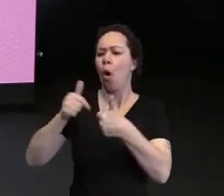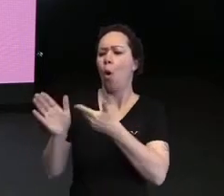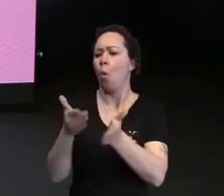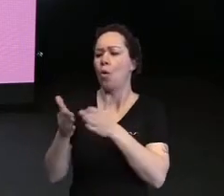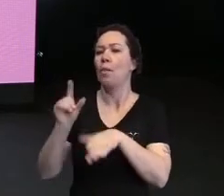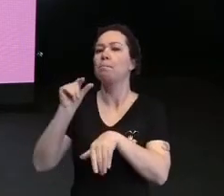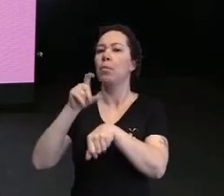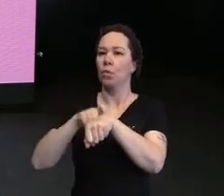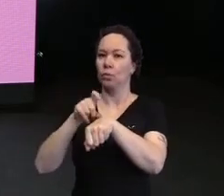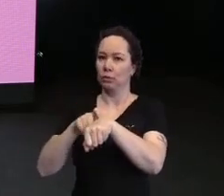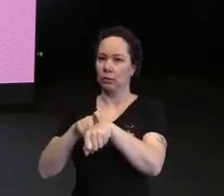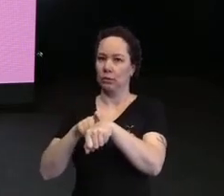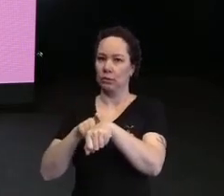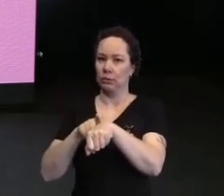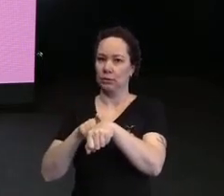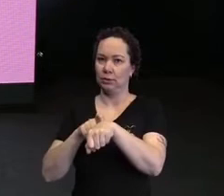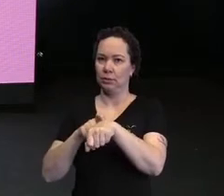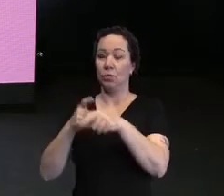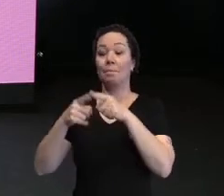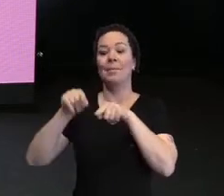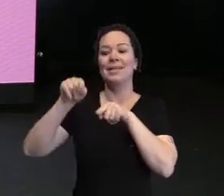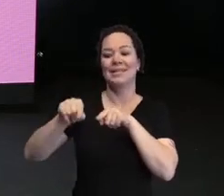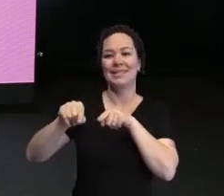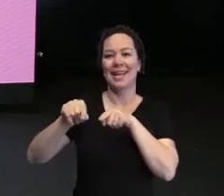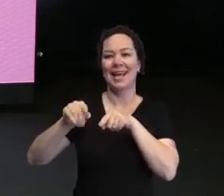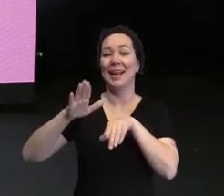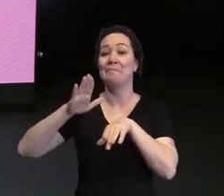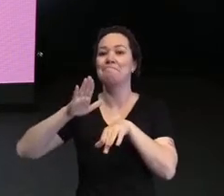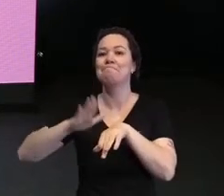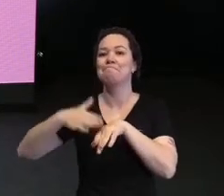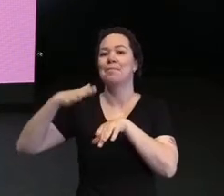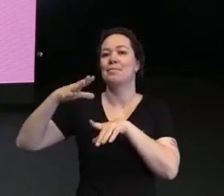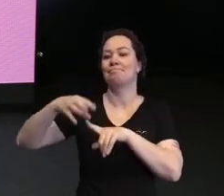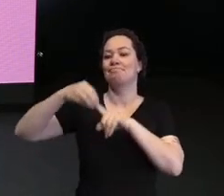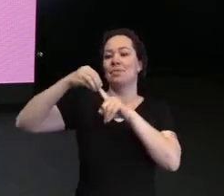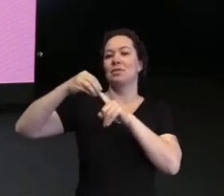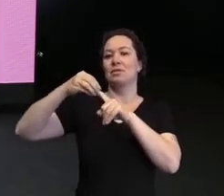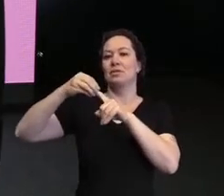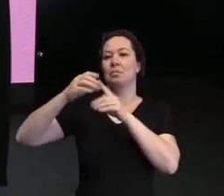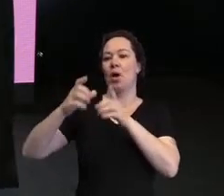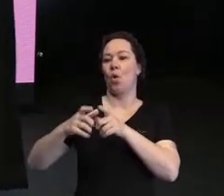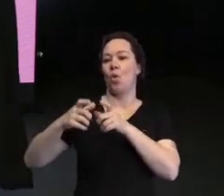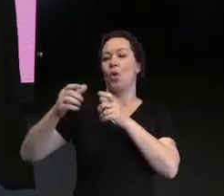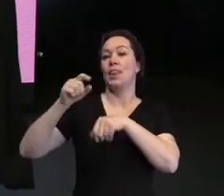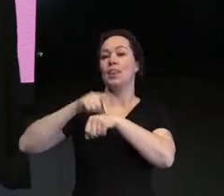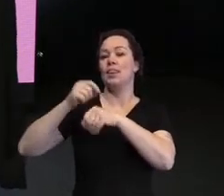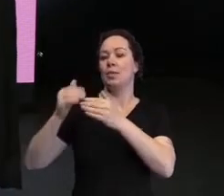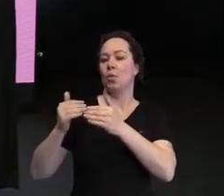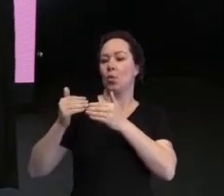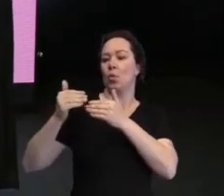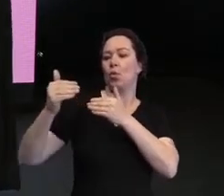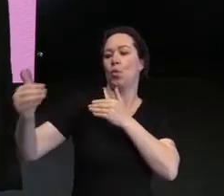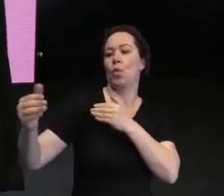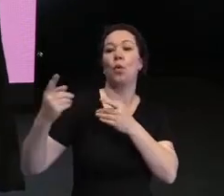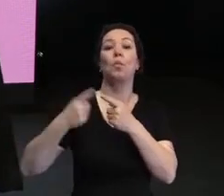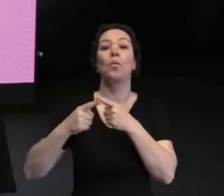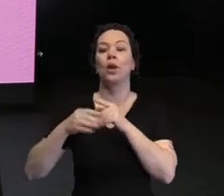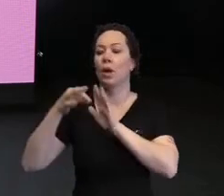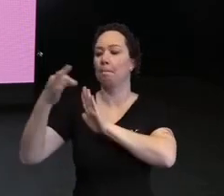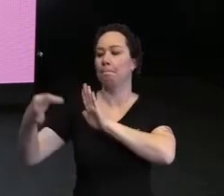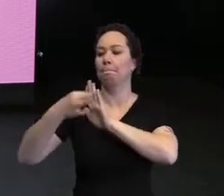E muito mais produtivas no médio e longo prazo. Por quê? Porque existem muitos pontos de vista diferentes,